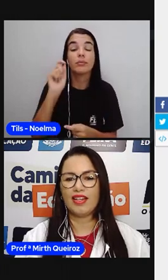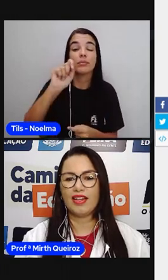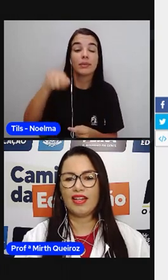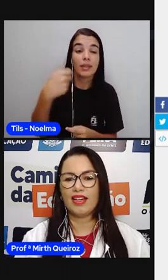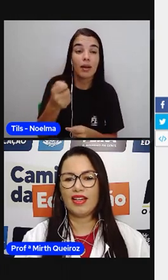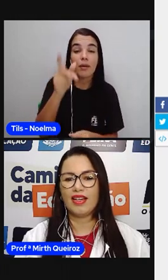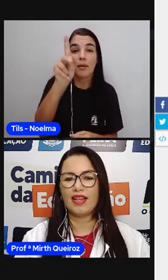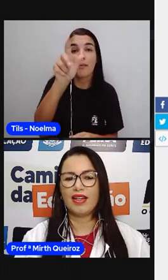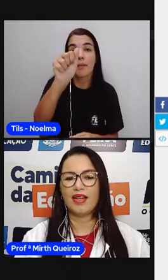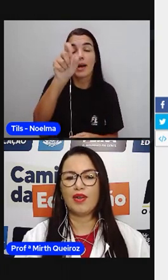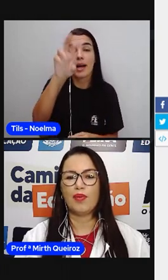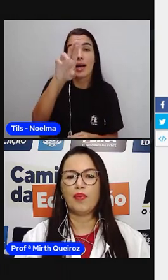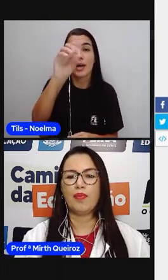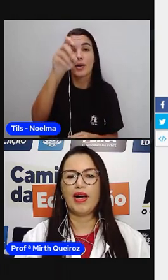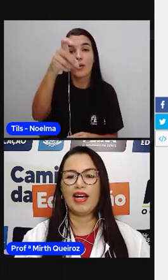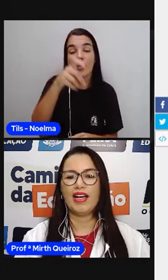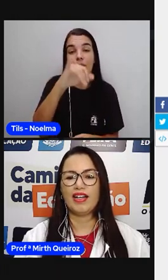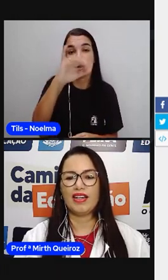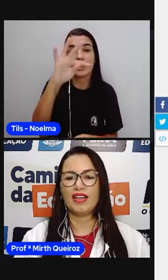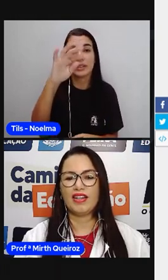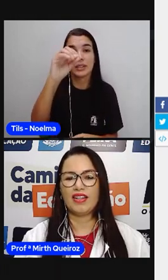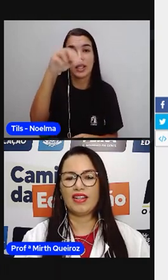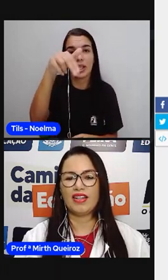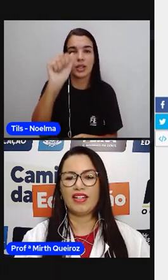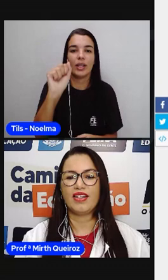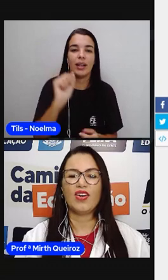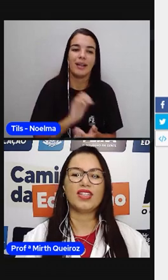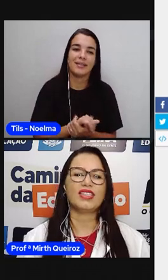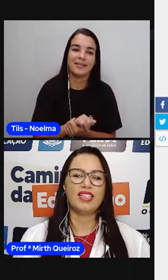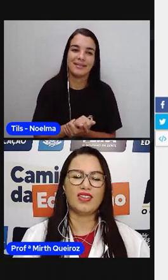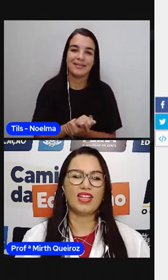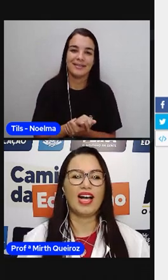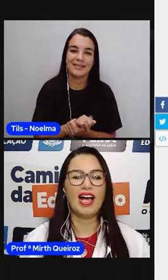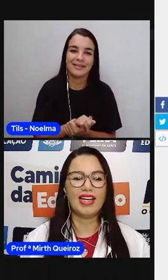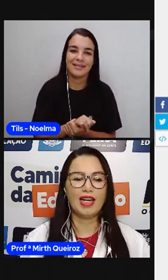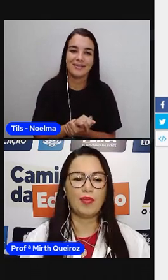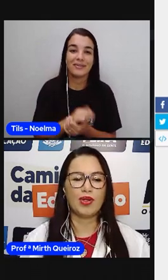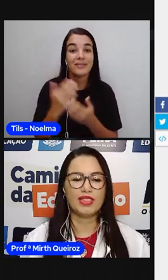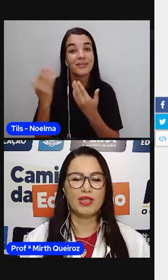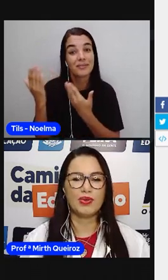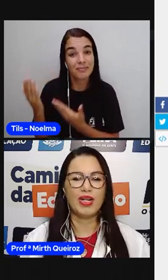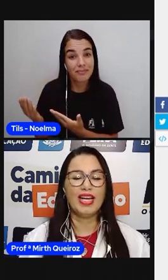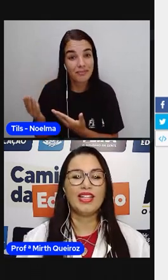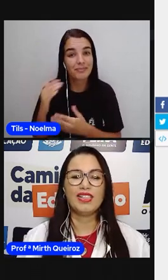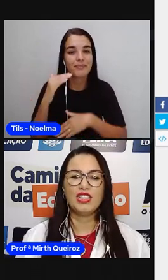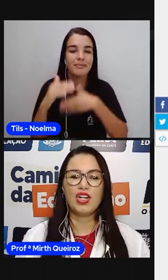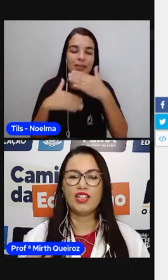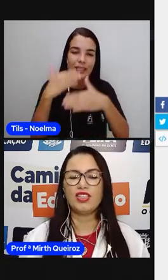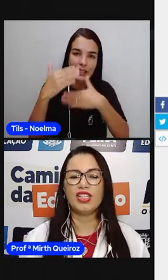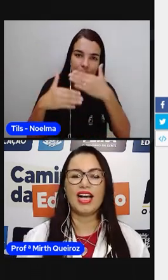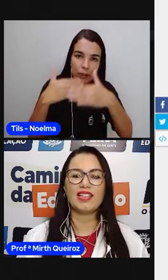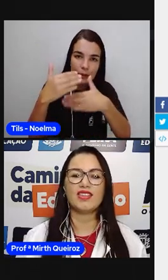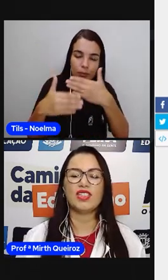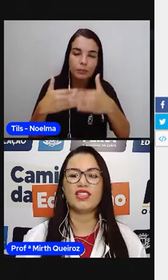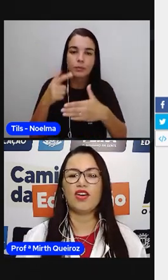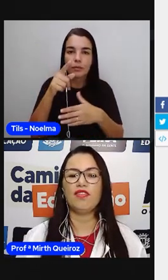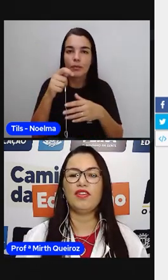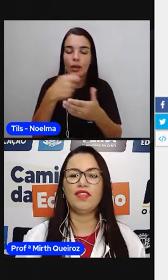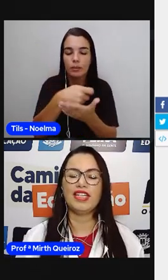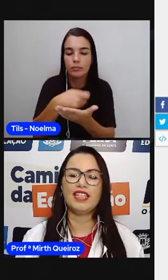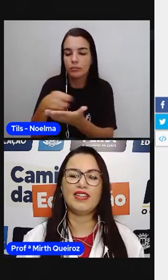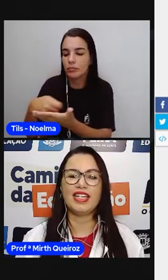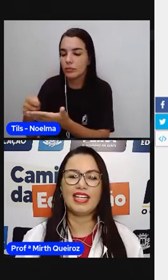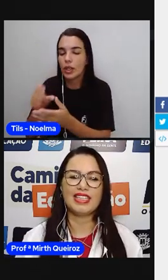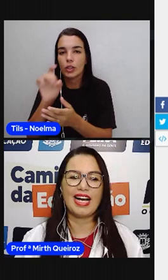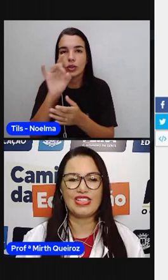paroxítona. Aí, a prova acentuou. Então, esse joguinho de cartas, vocês só